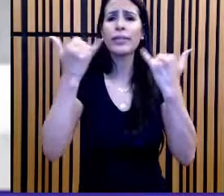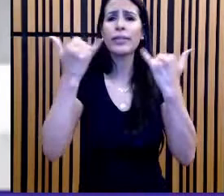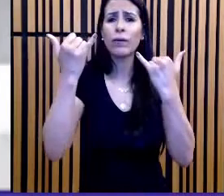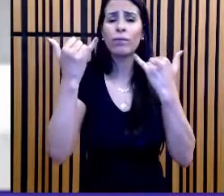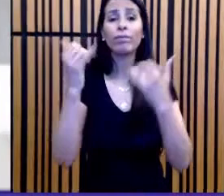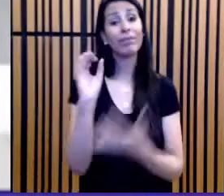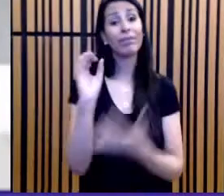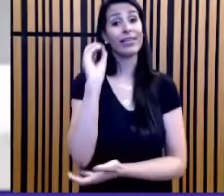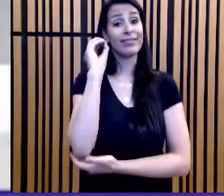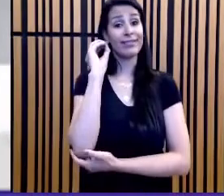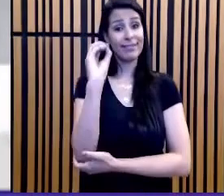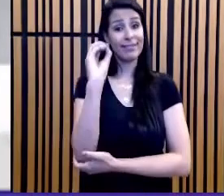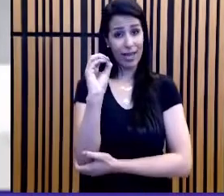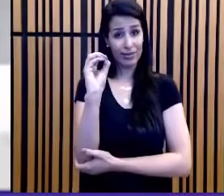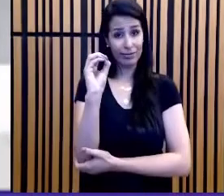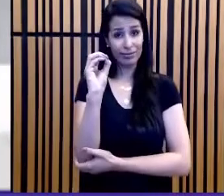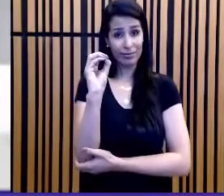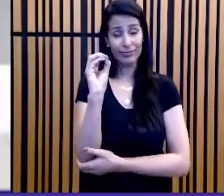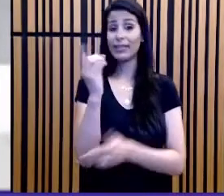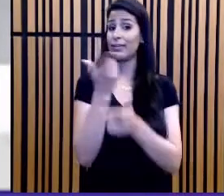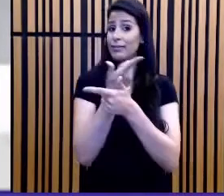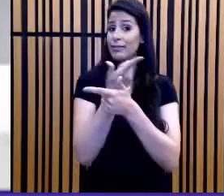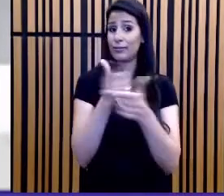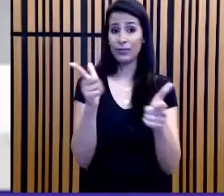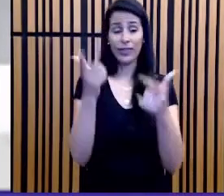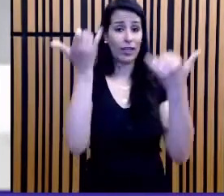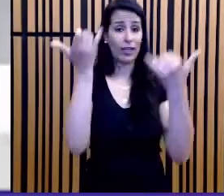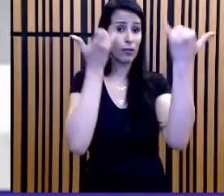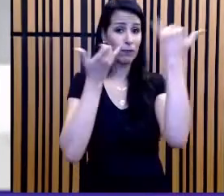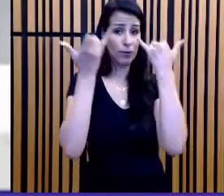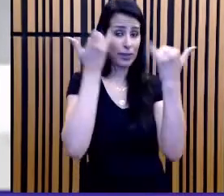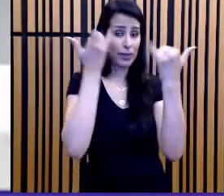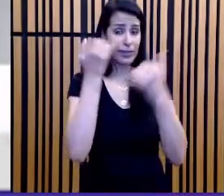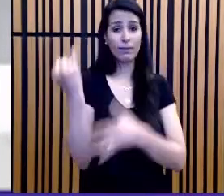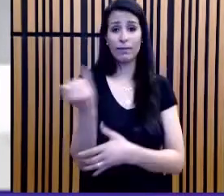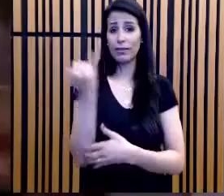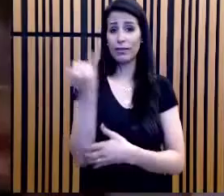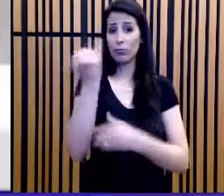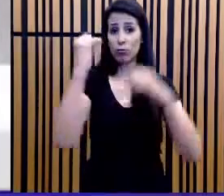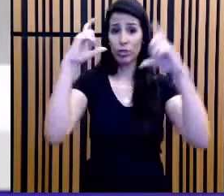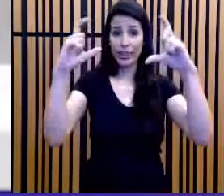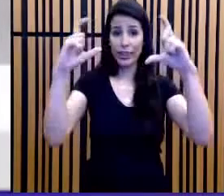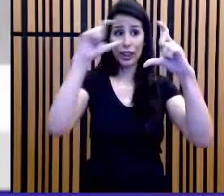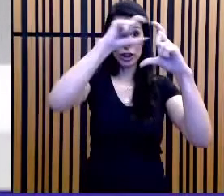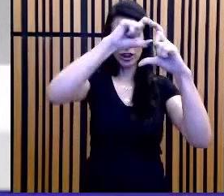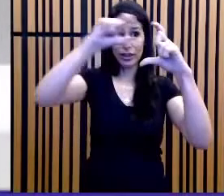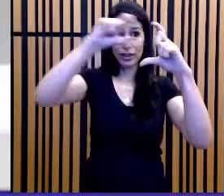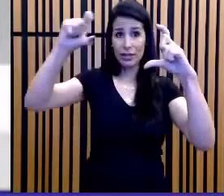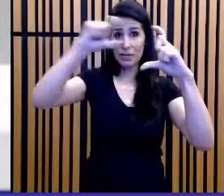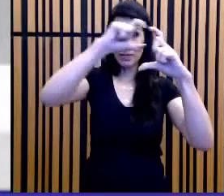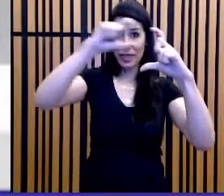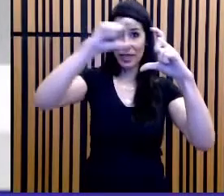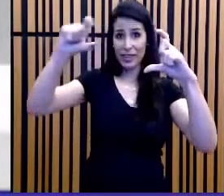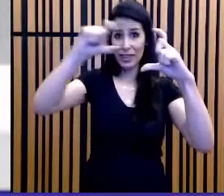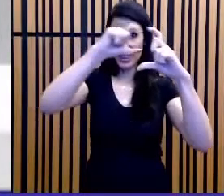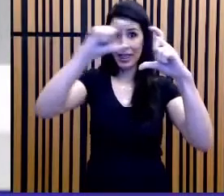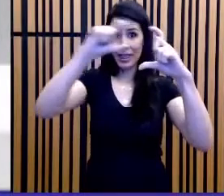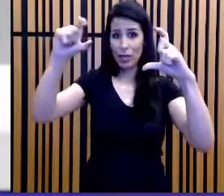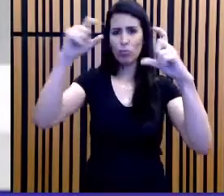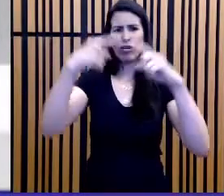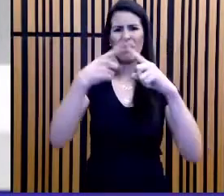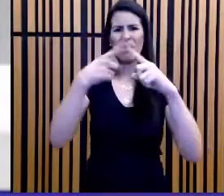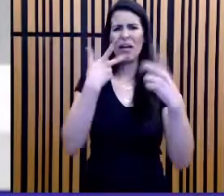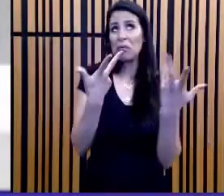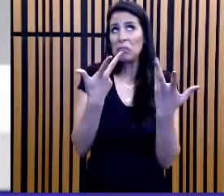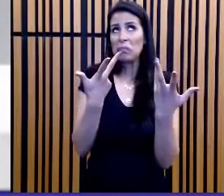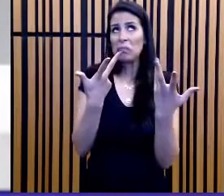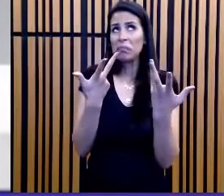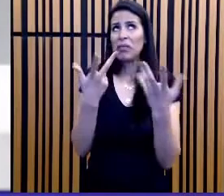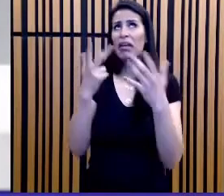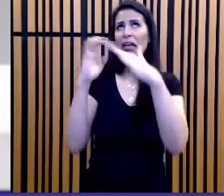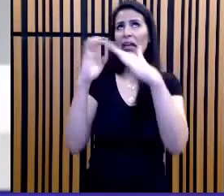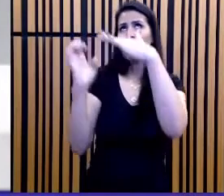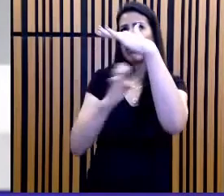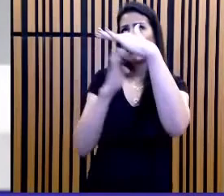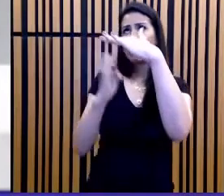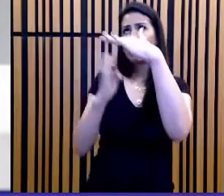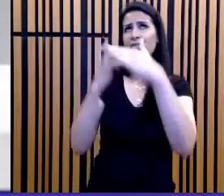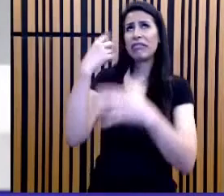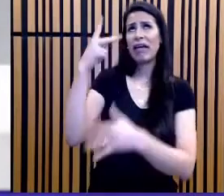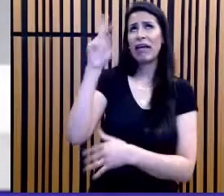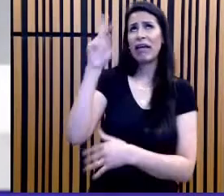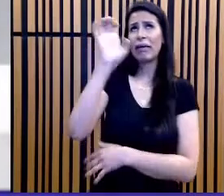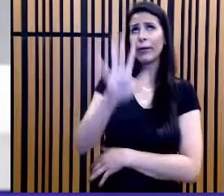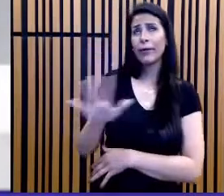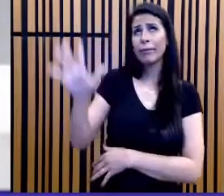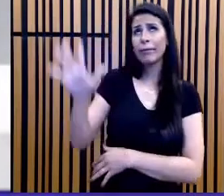quantidade de informação relevante desse primeiro trecho do enunciado. Não interessa que a empresa europeia, que o avião é solar, que o objetivo é dar uma